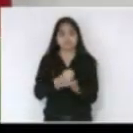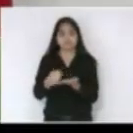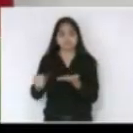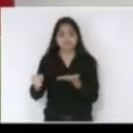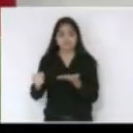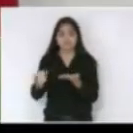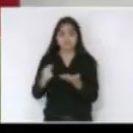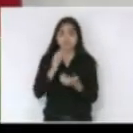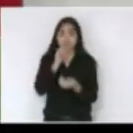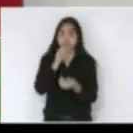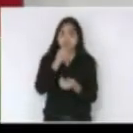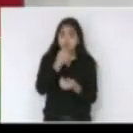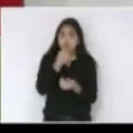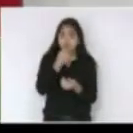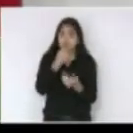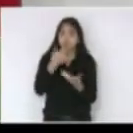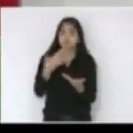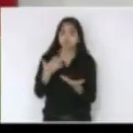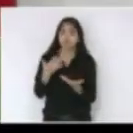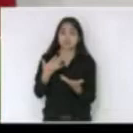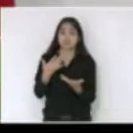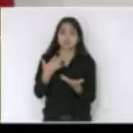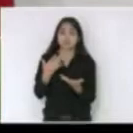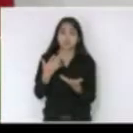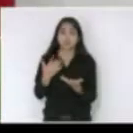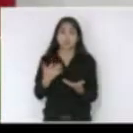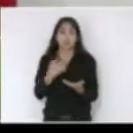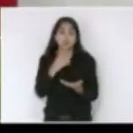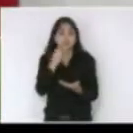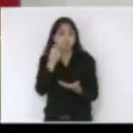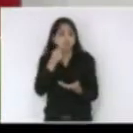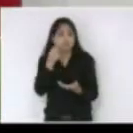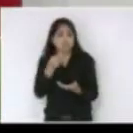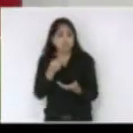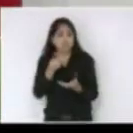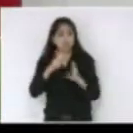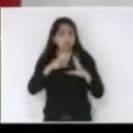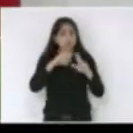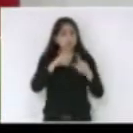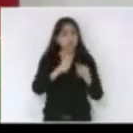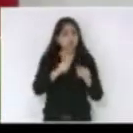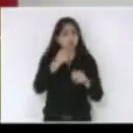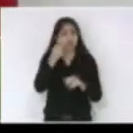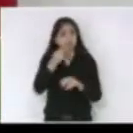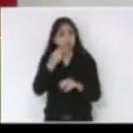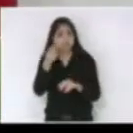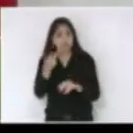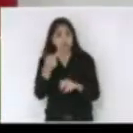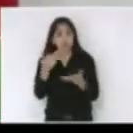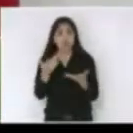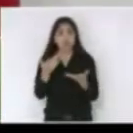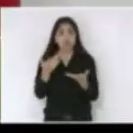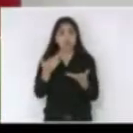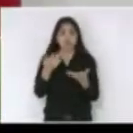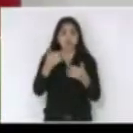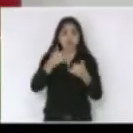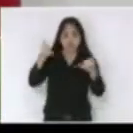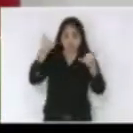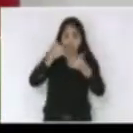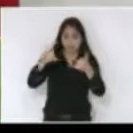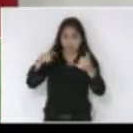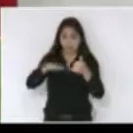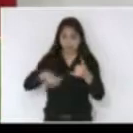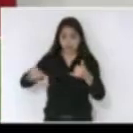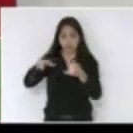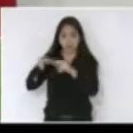profundamente que isso tenha ocorrido e quero dizer aqui tudo que se fala hoje a respeito de eletrificação rural